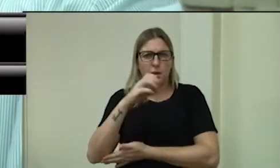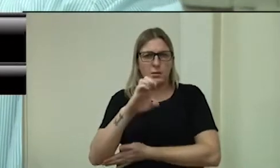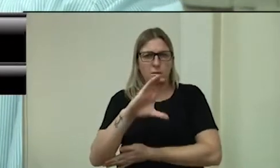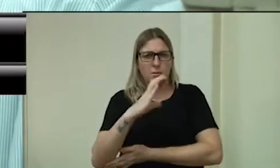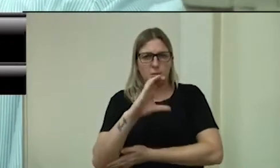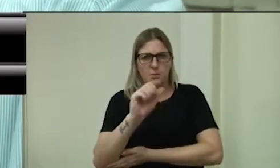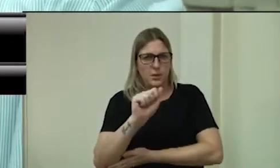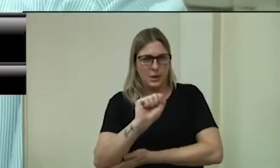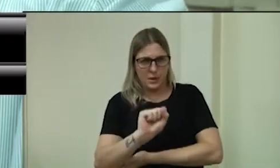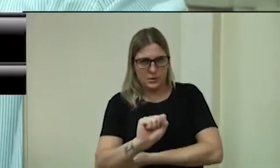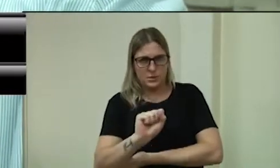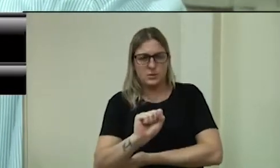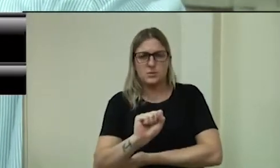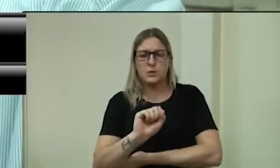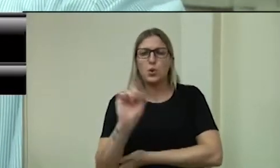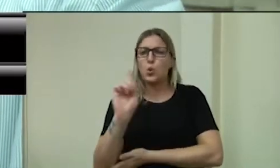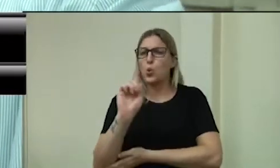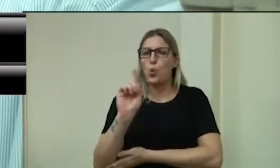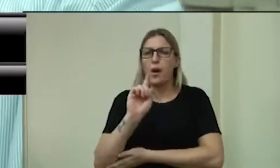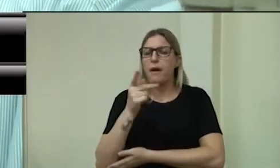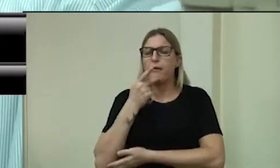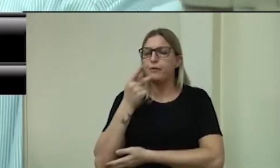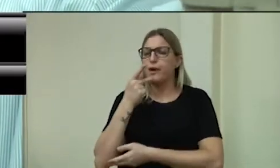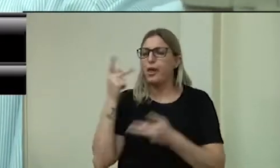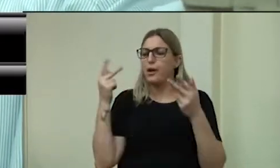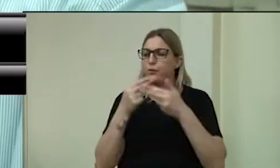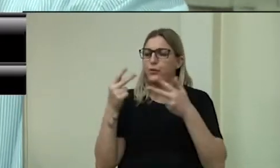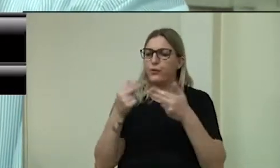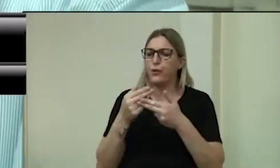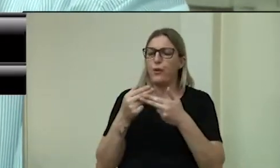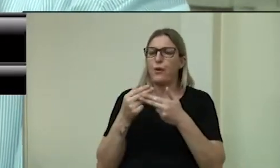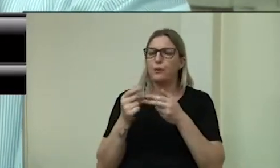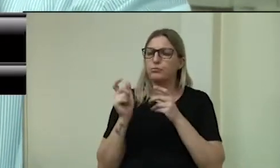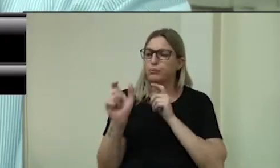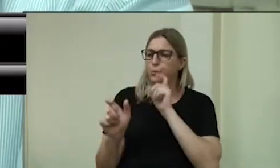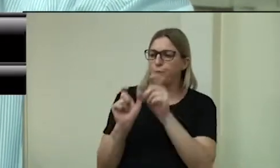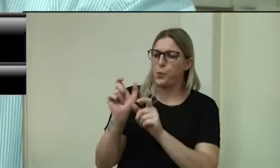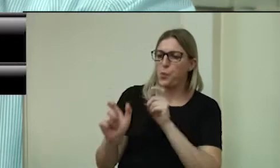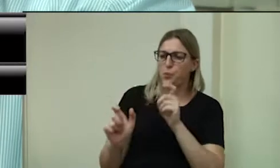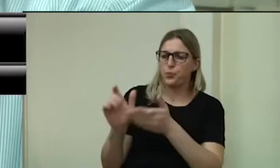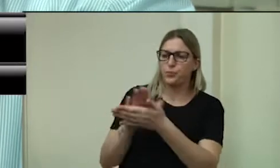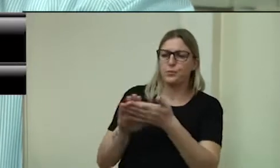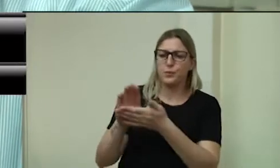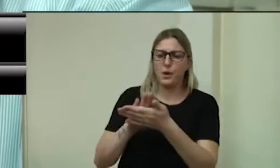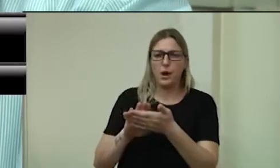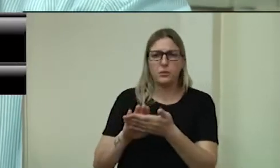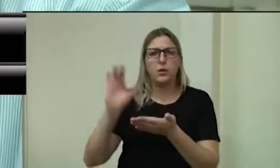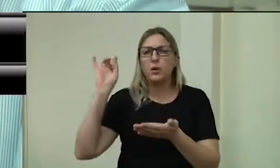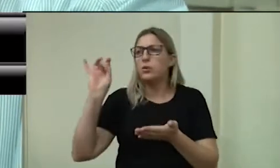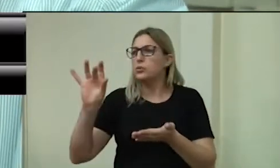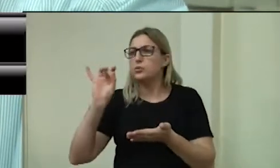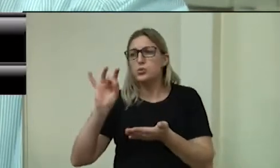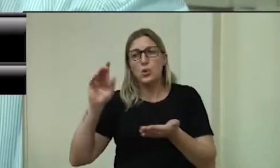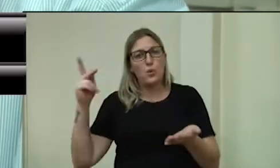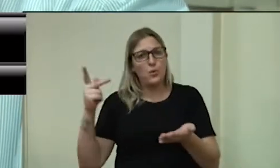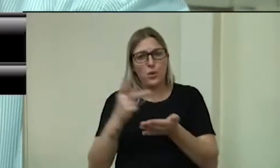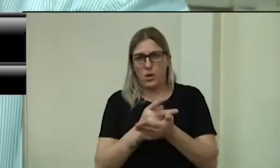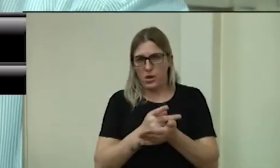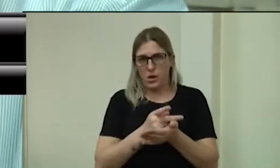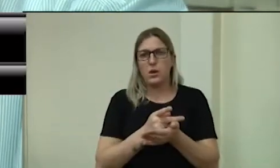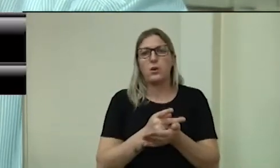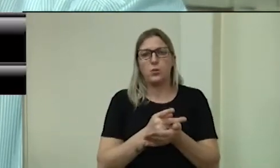isso aí não é falar mal de ninguém, isso aqui foi um erro. Mas quem